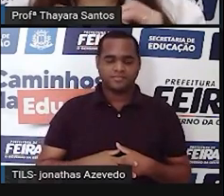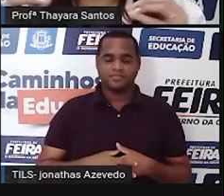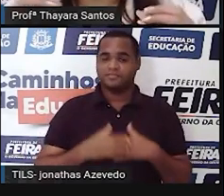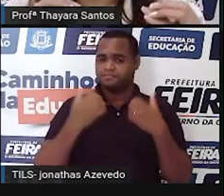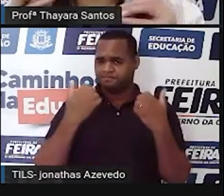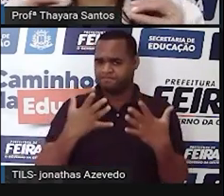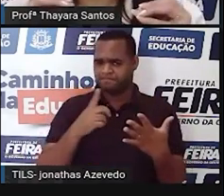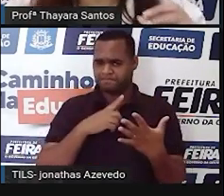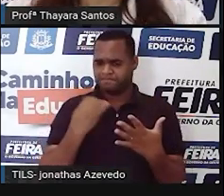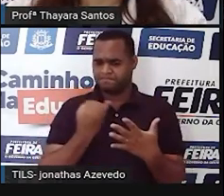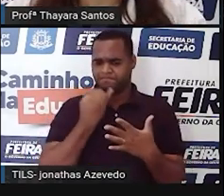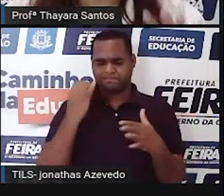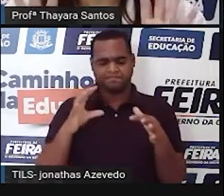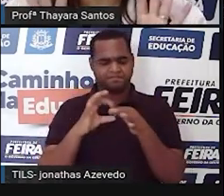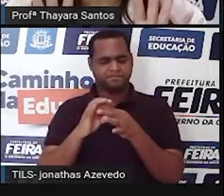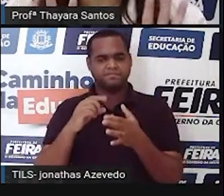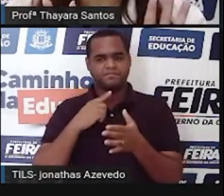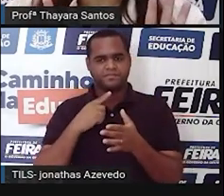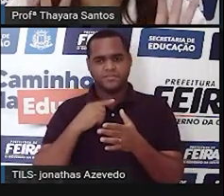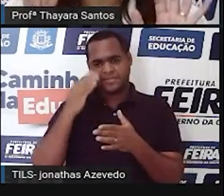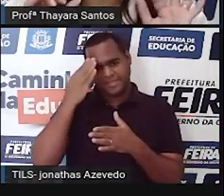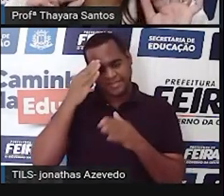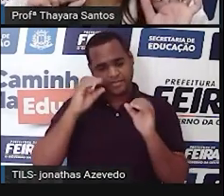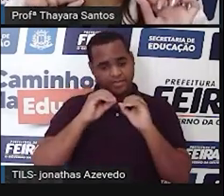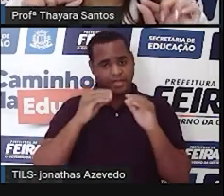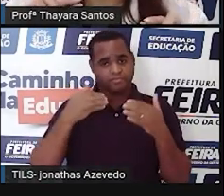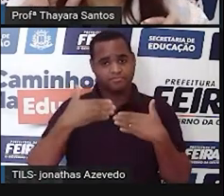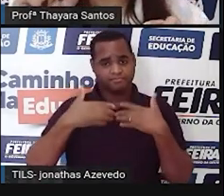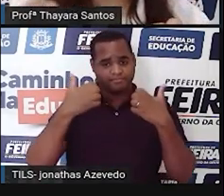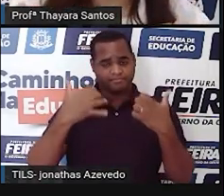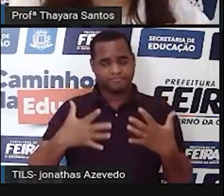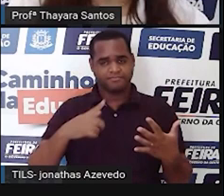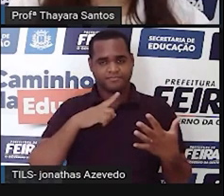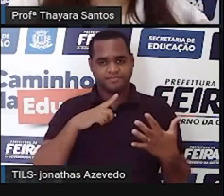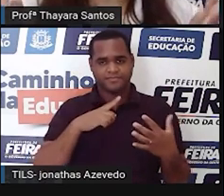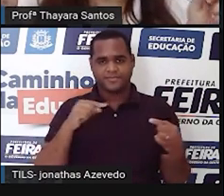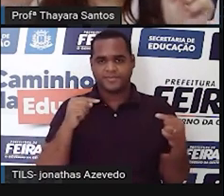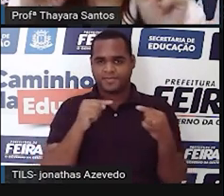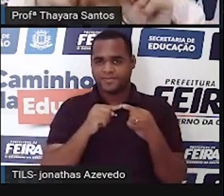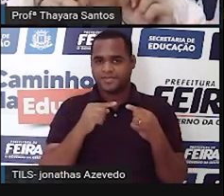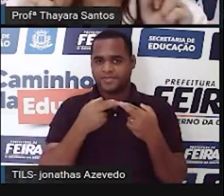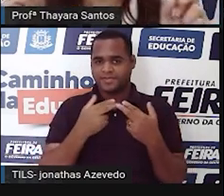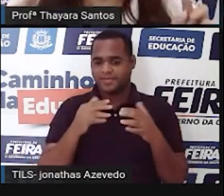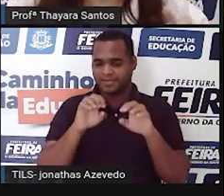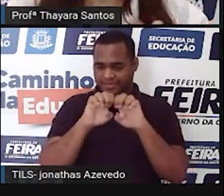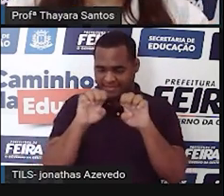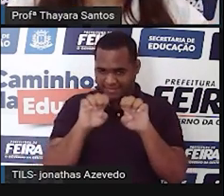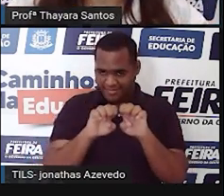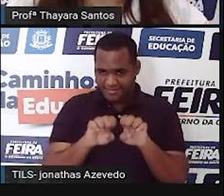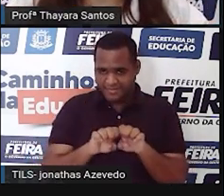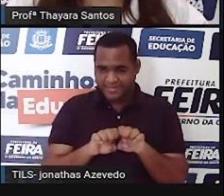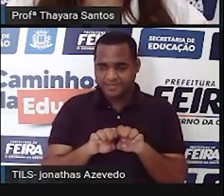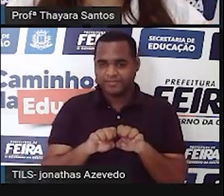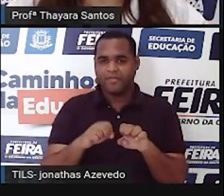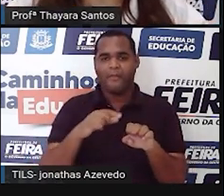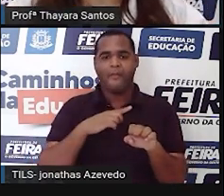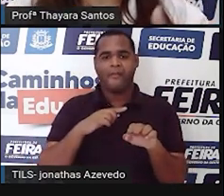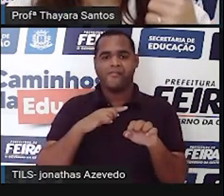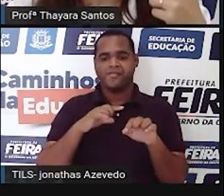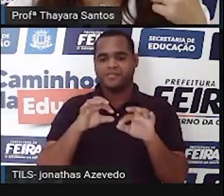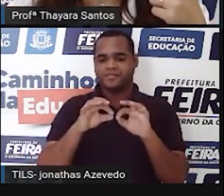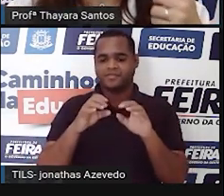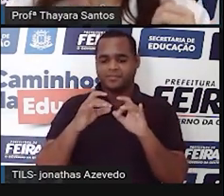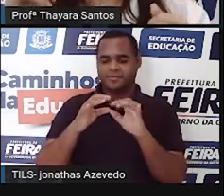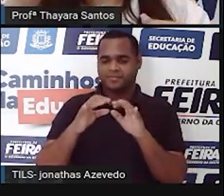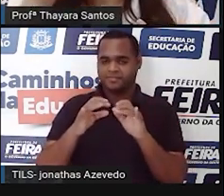ter essa relação ali. Vocês vão entender melhor porque isso daí tem a ver com a estrutura lá dessas moléculas.